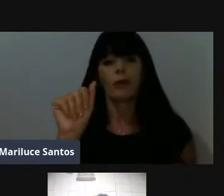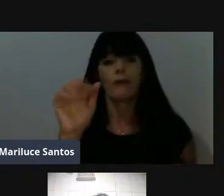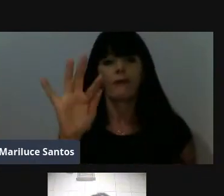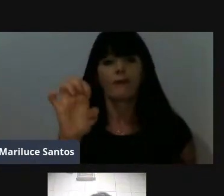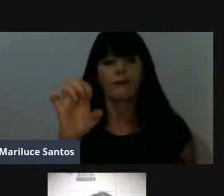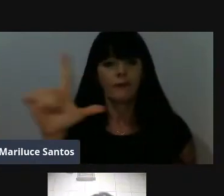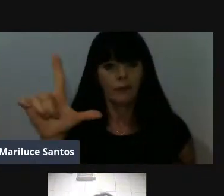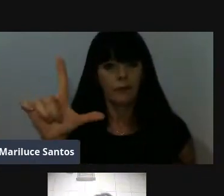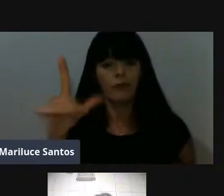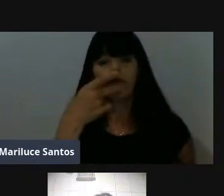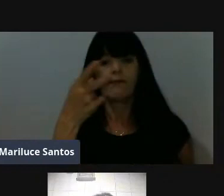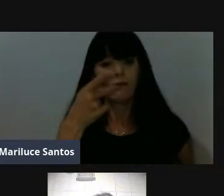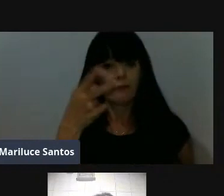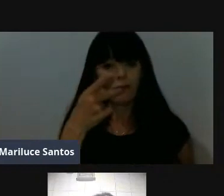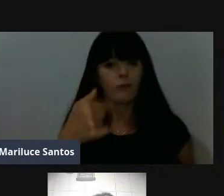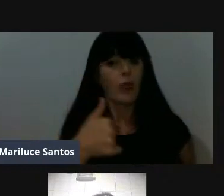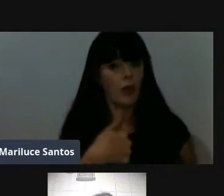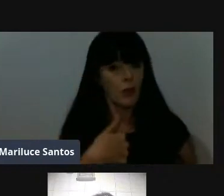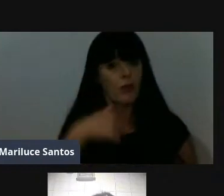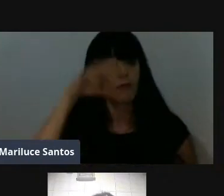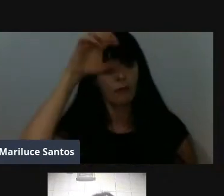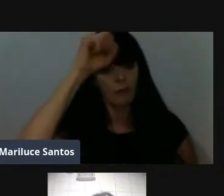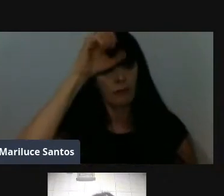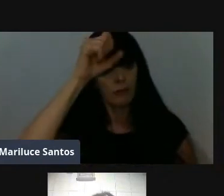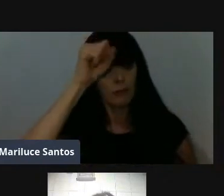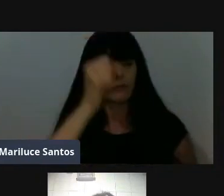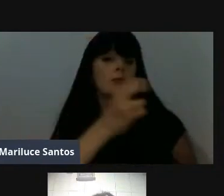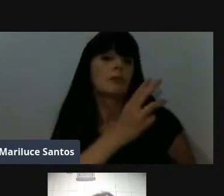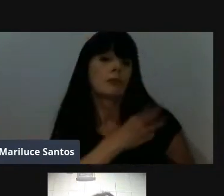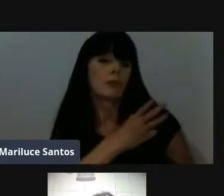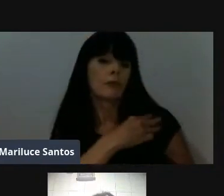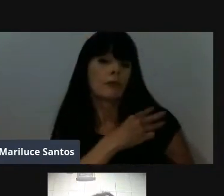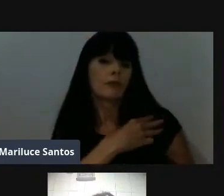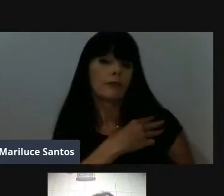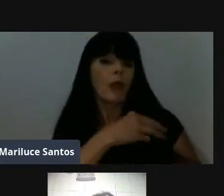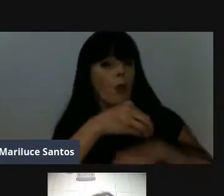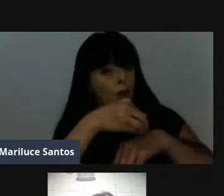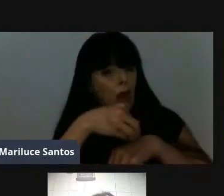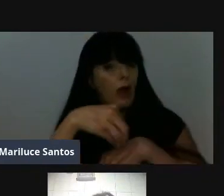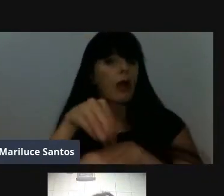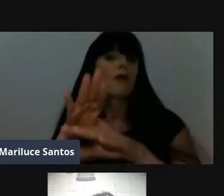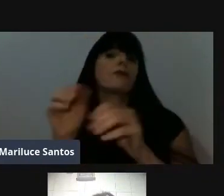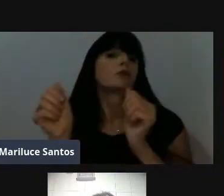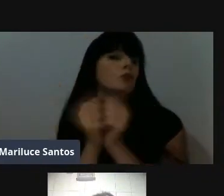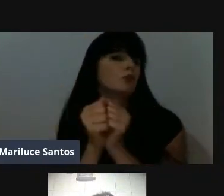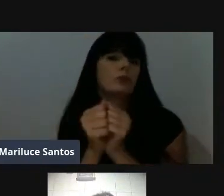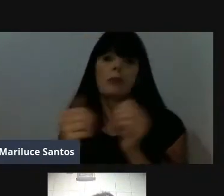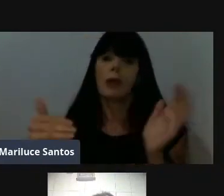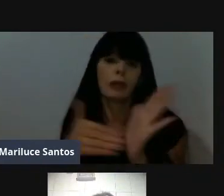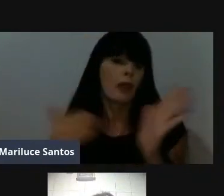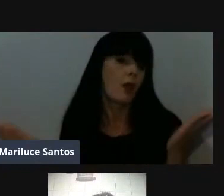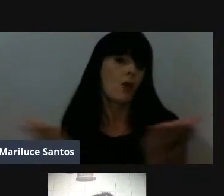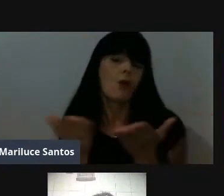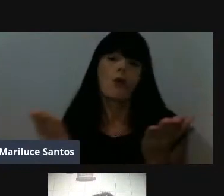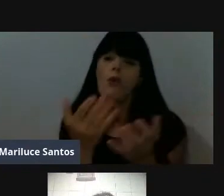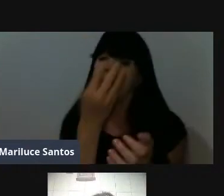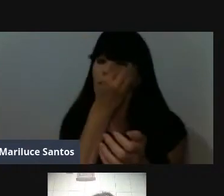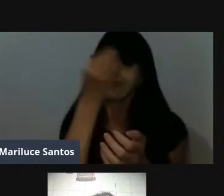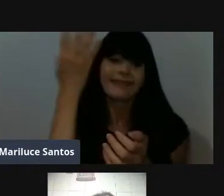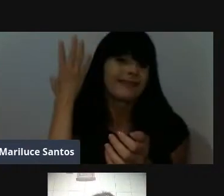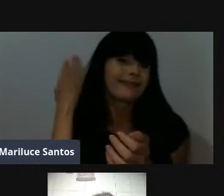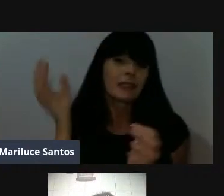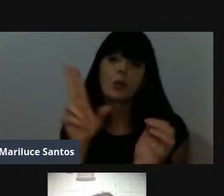o que eu aprendi no ensino médio, eu carrego até hoje, eu não esqueço as aulas da dona